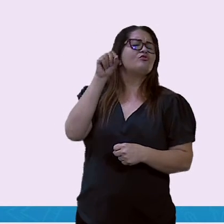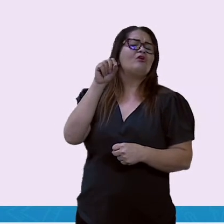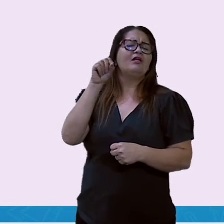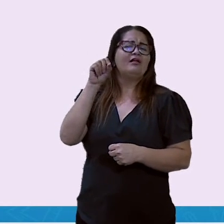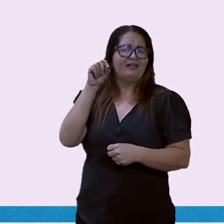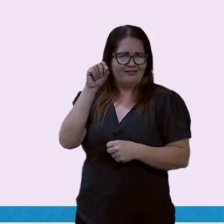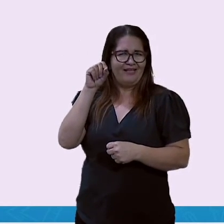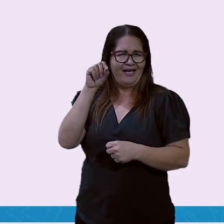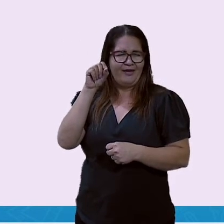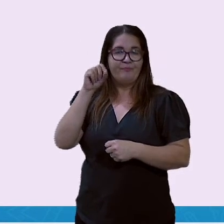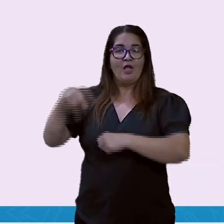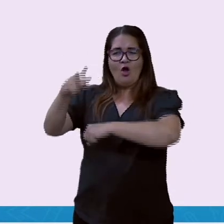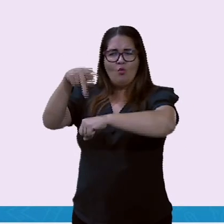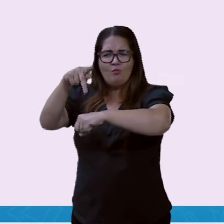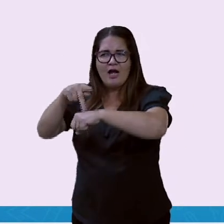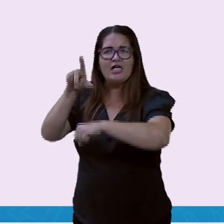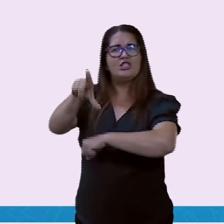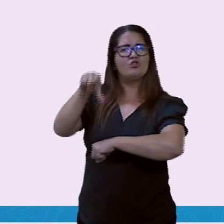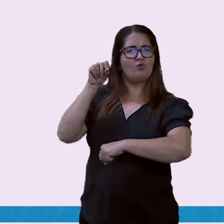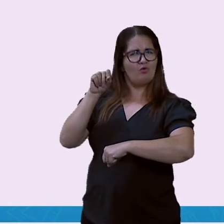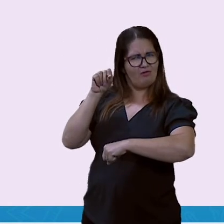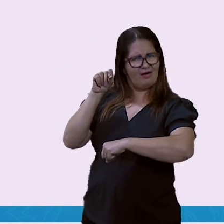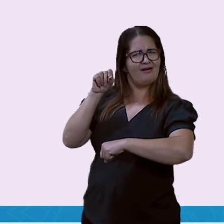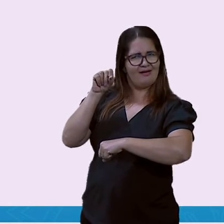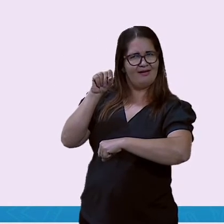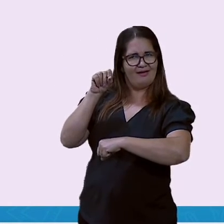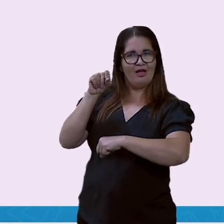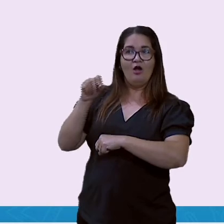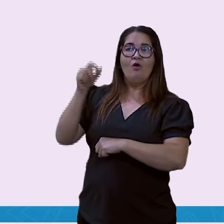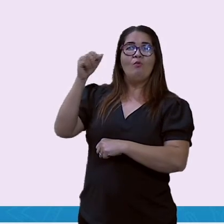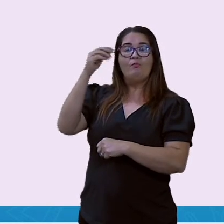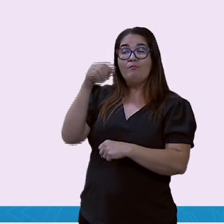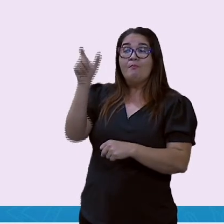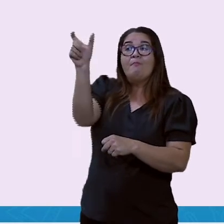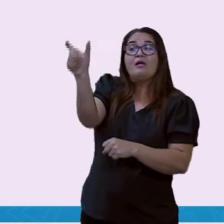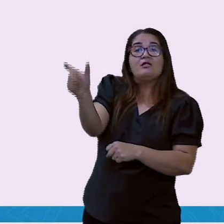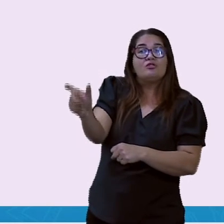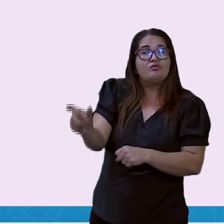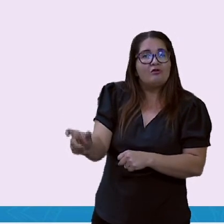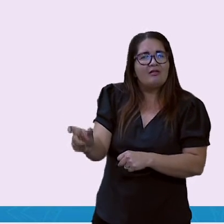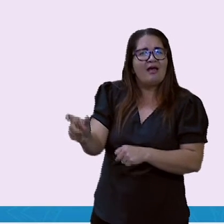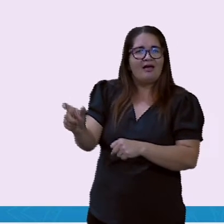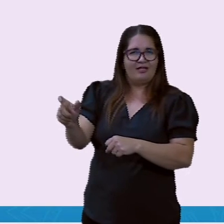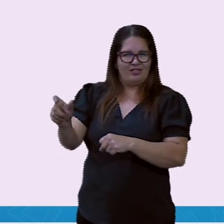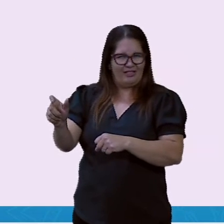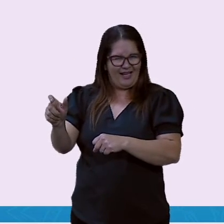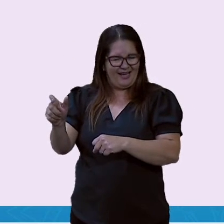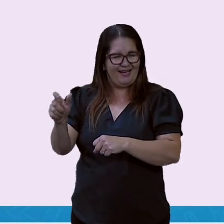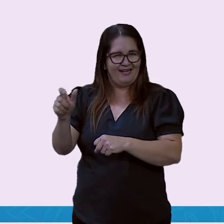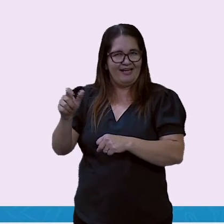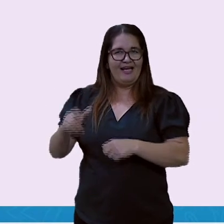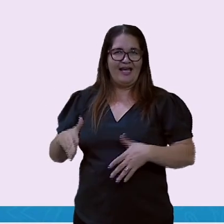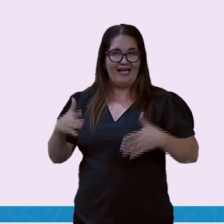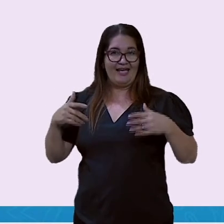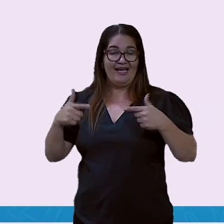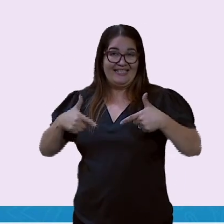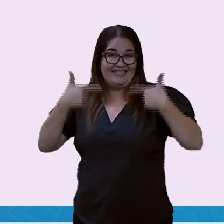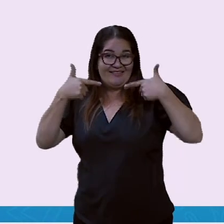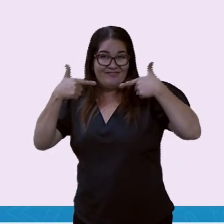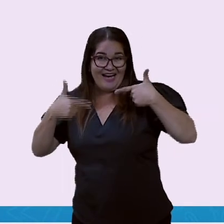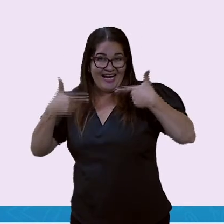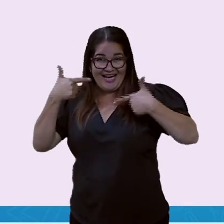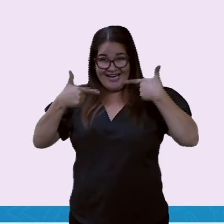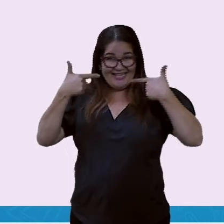cada país é responsável para escolher o seu mascote. Eles são simpáticos, são personagens que